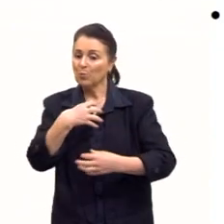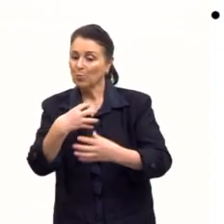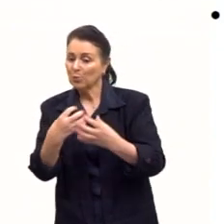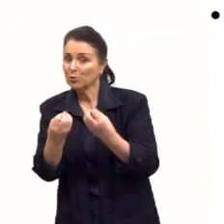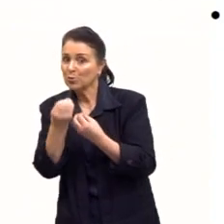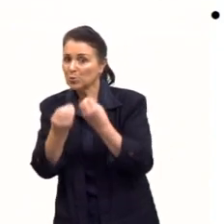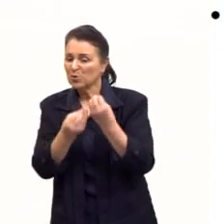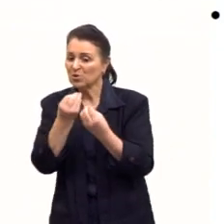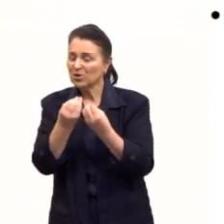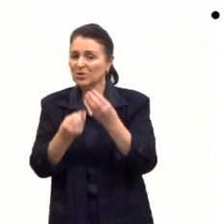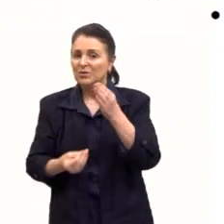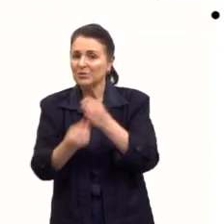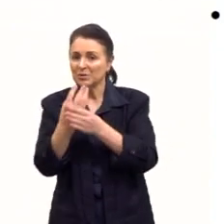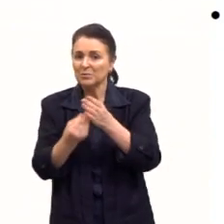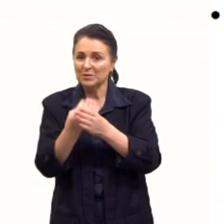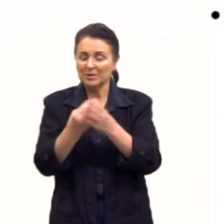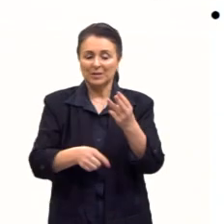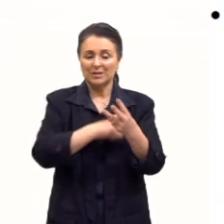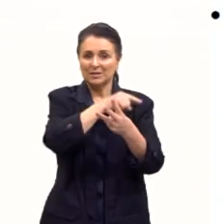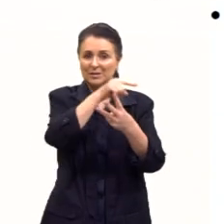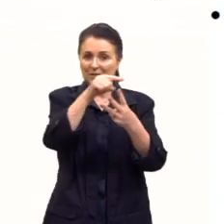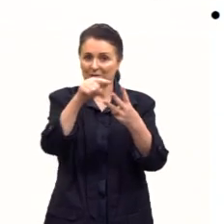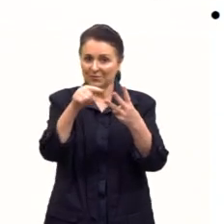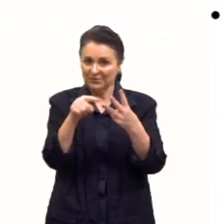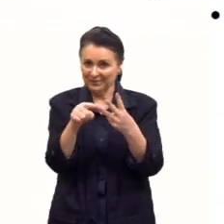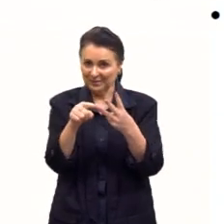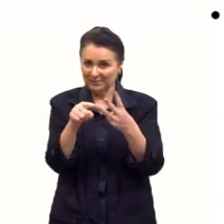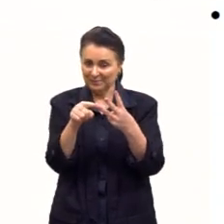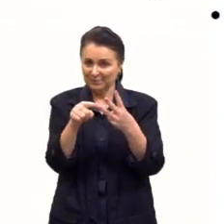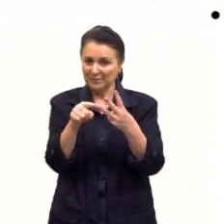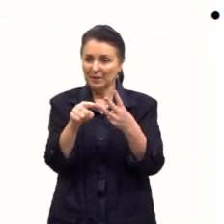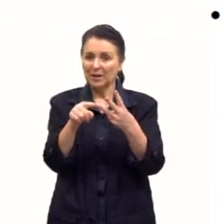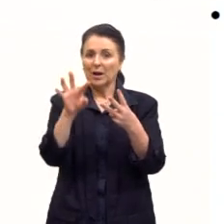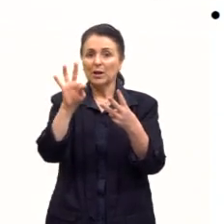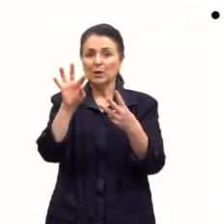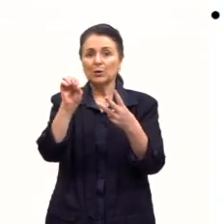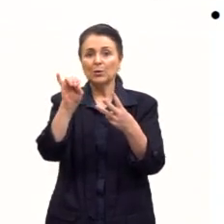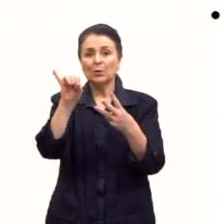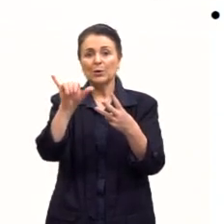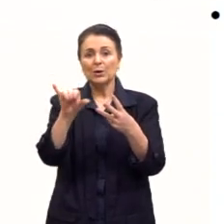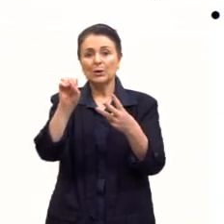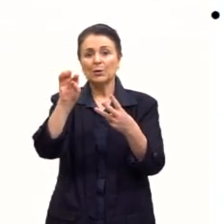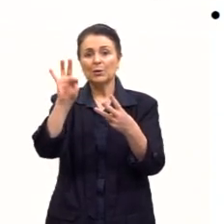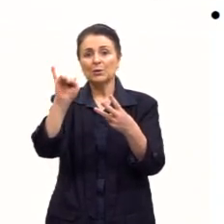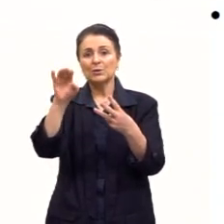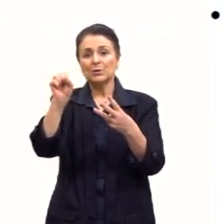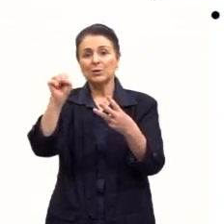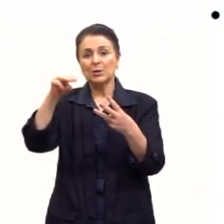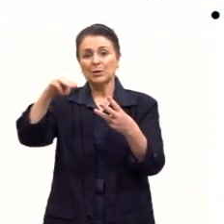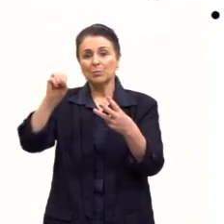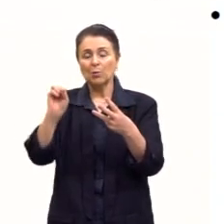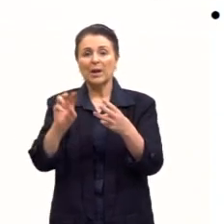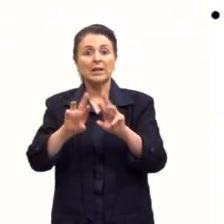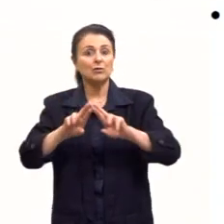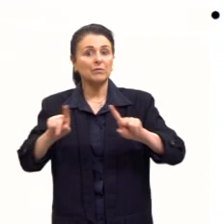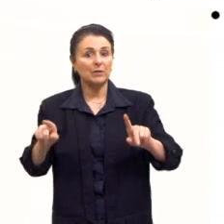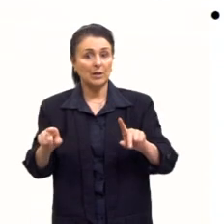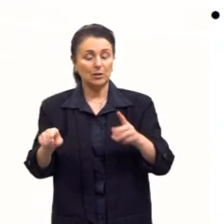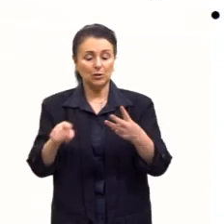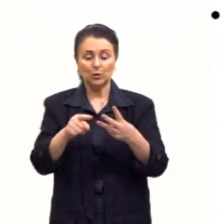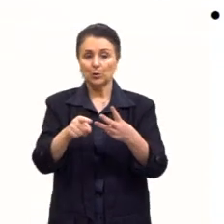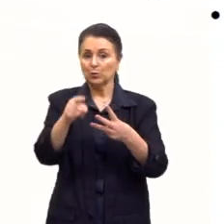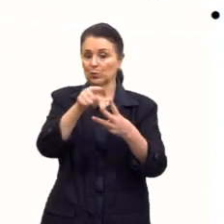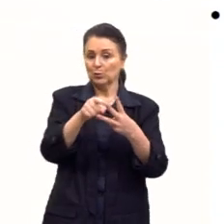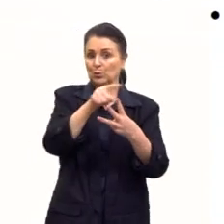entre taylorismo, fordismo e toyotismo. Toyotismo é diferente dos dois anteriores, porque ele já não é uma produção em linha